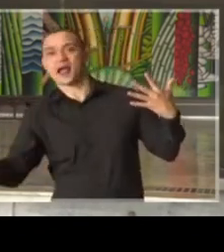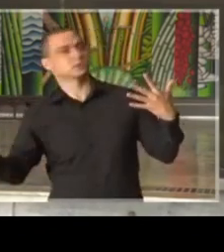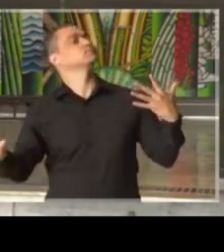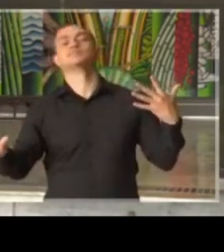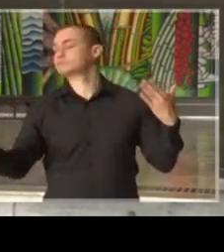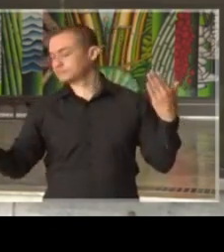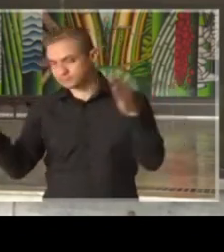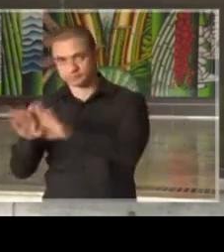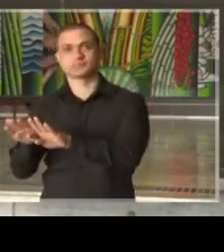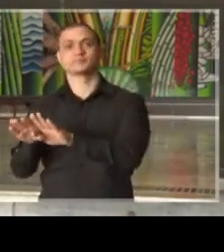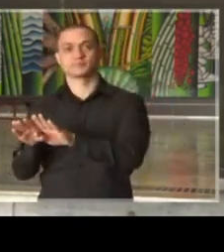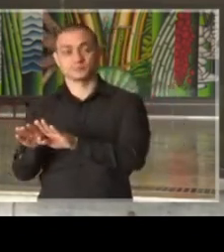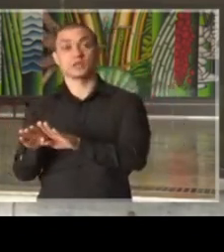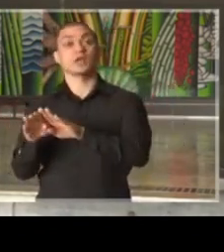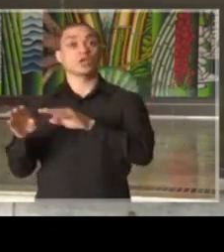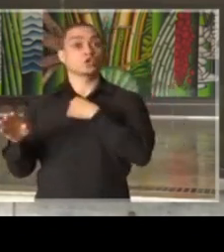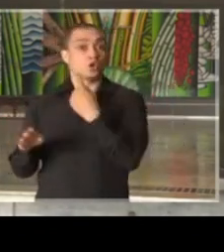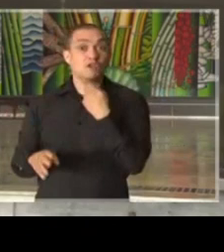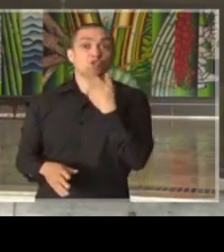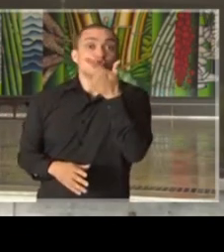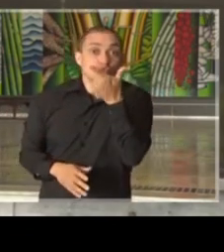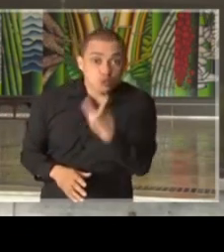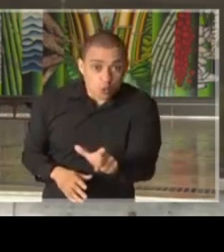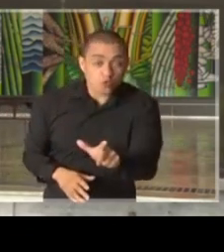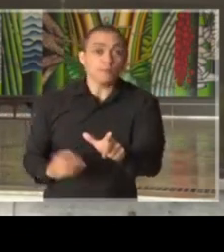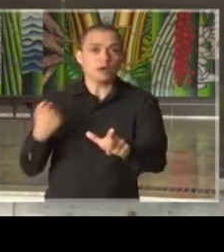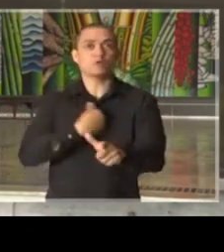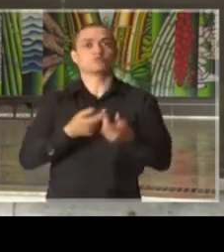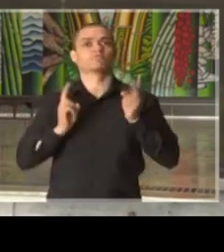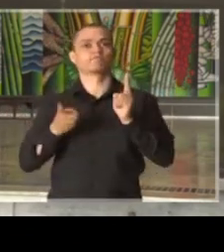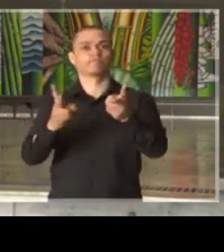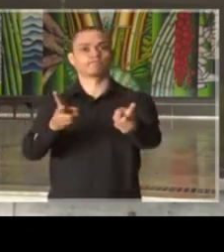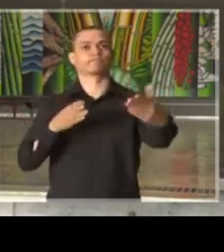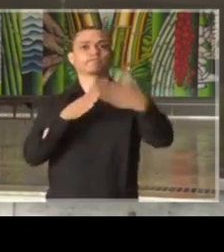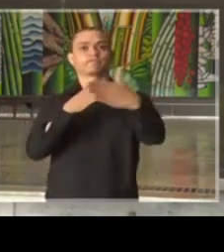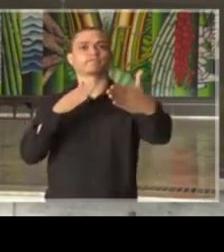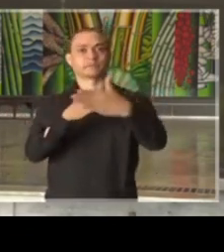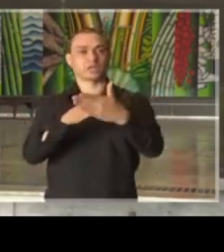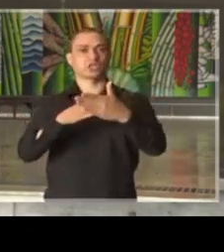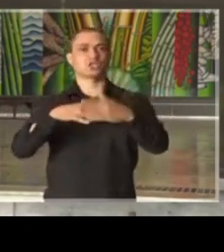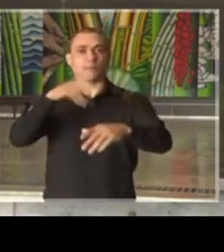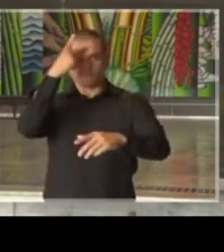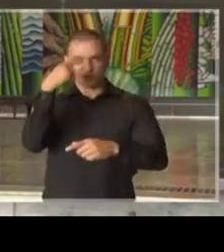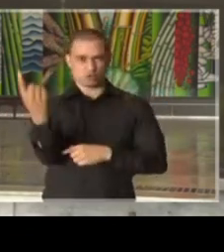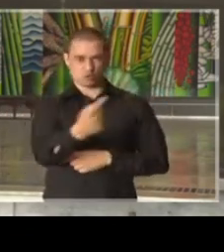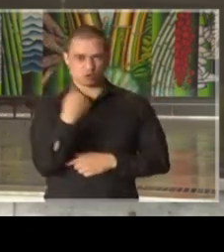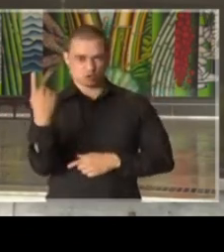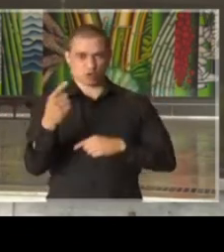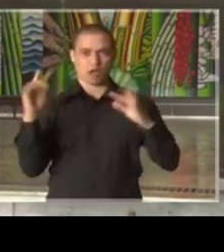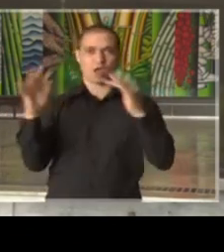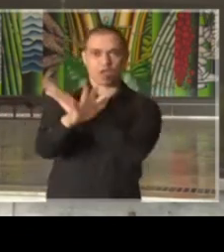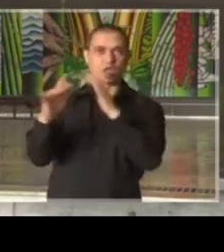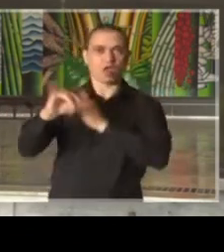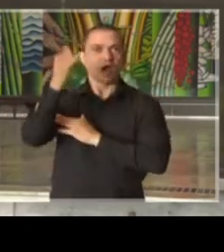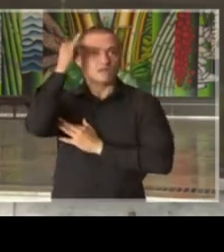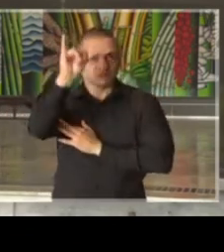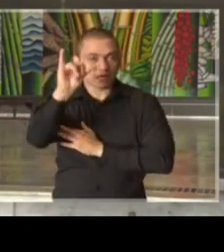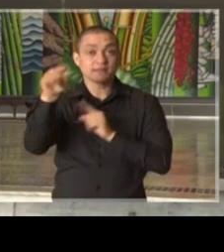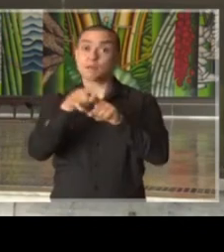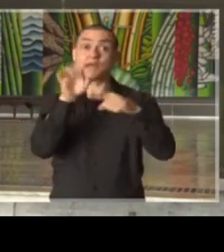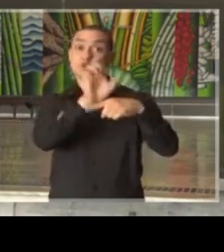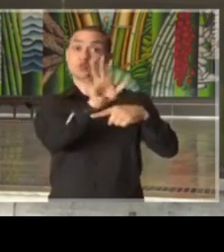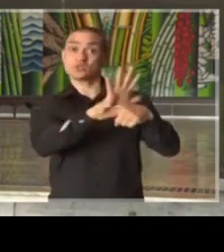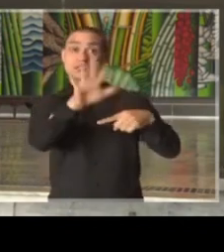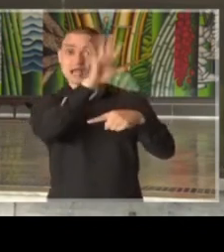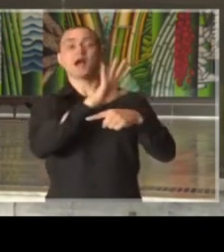volto a insistir, para que a possa atingir a restrição de circulação de pessoas na cidade e no Estado,